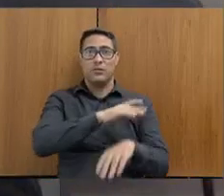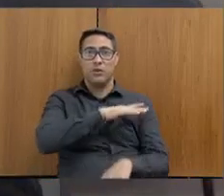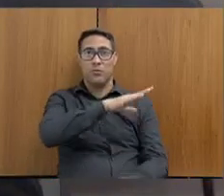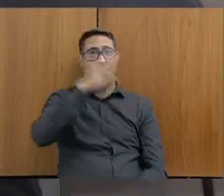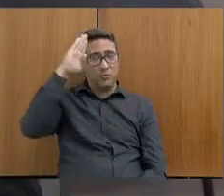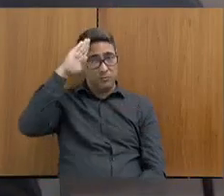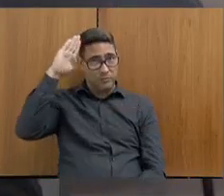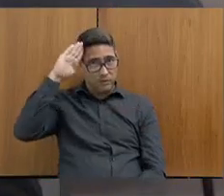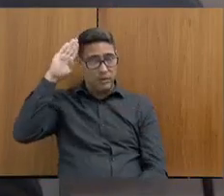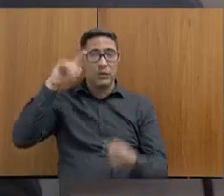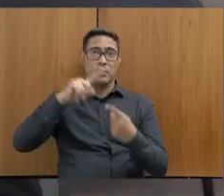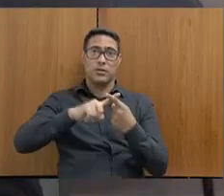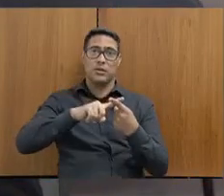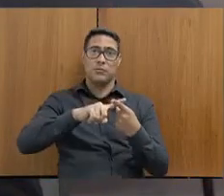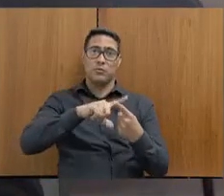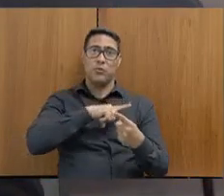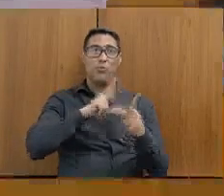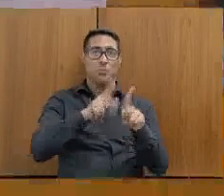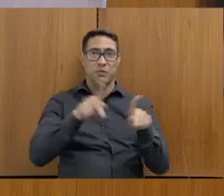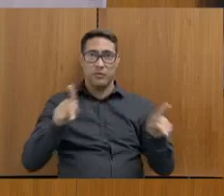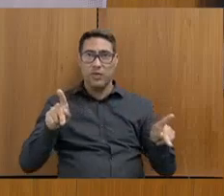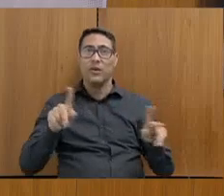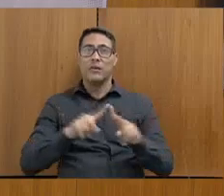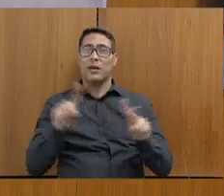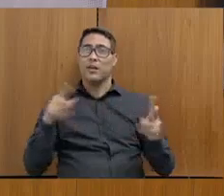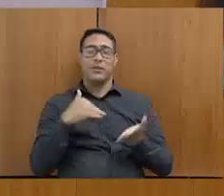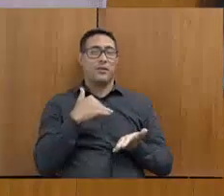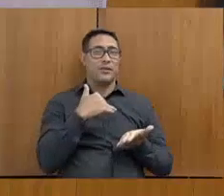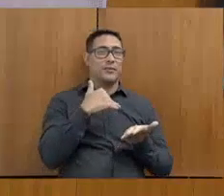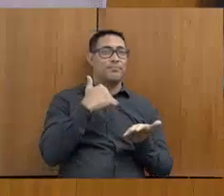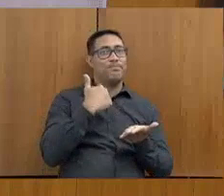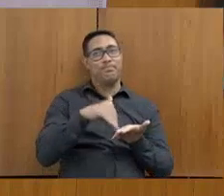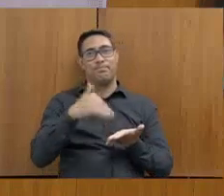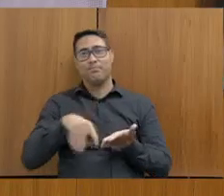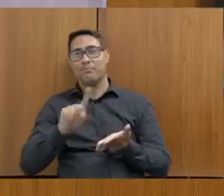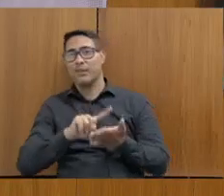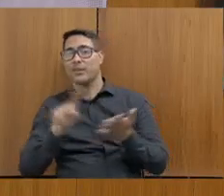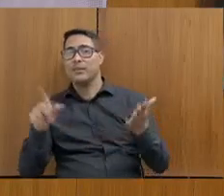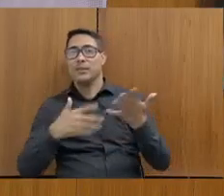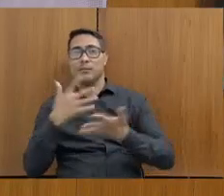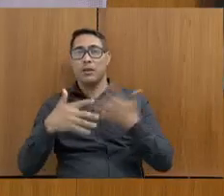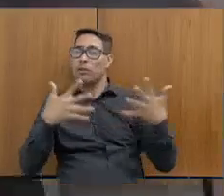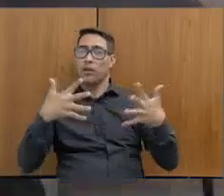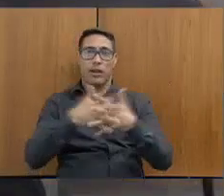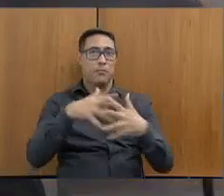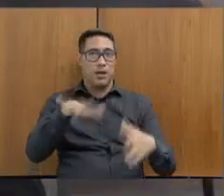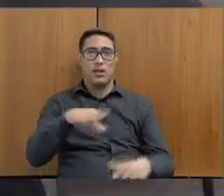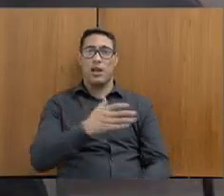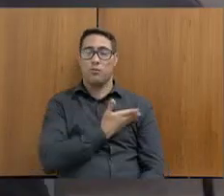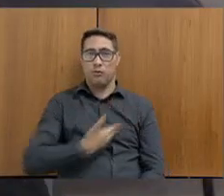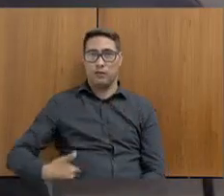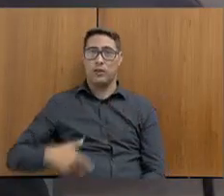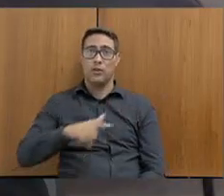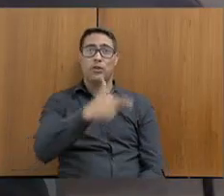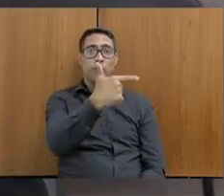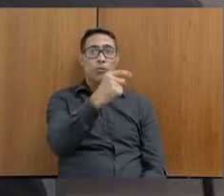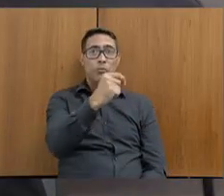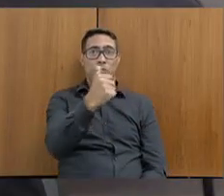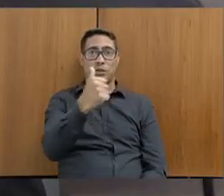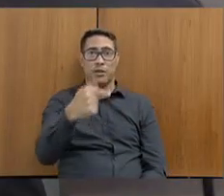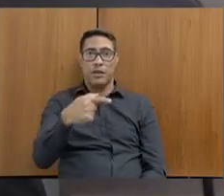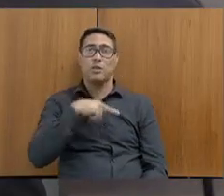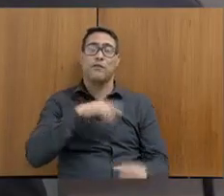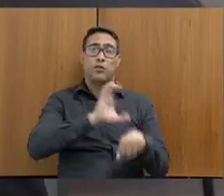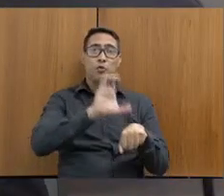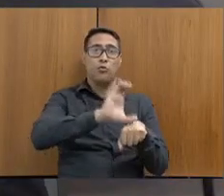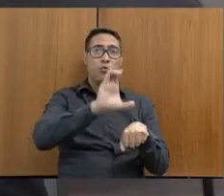como professor e não como secretário, inclusive, porque é uma questão pessoal para não comprometer o governo. Eu, em 2017, deputado, fiz um curso nos Estados